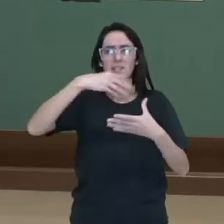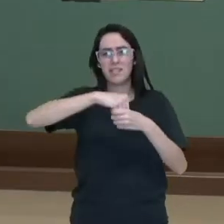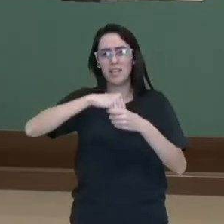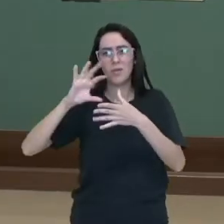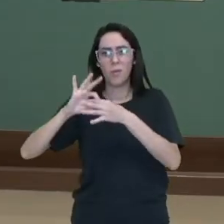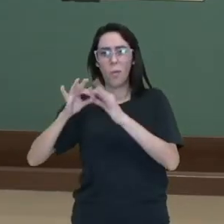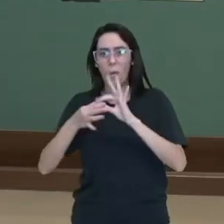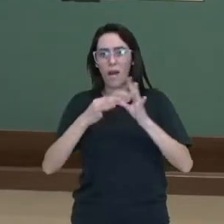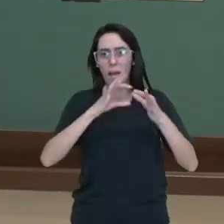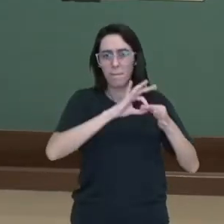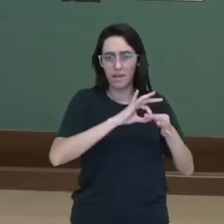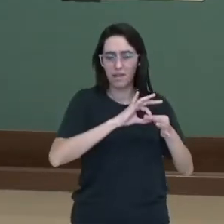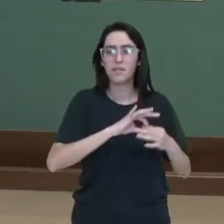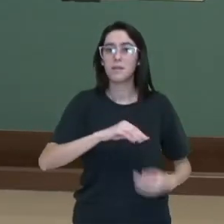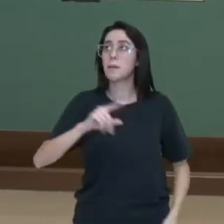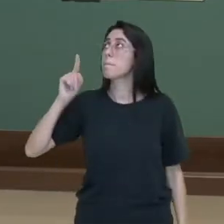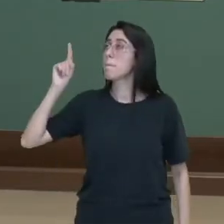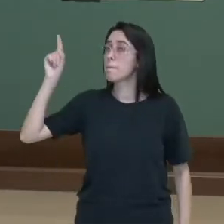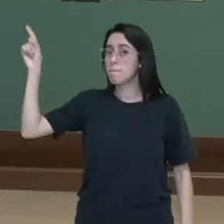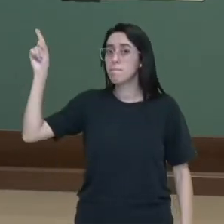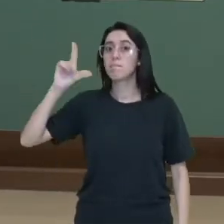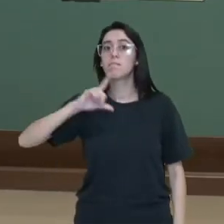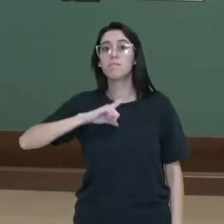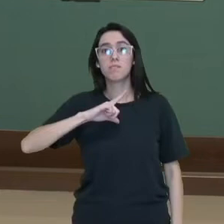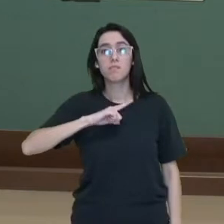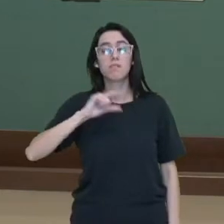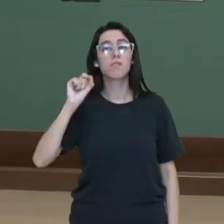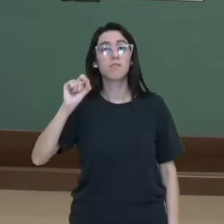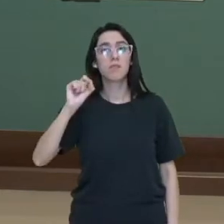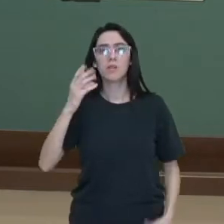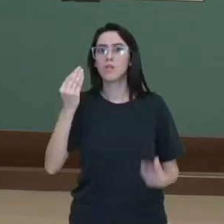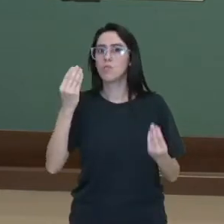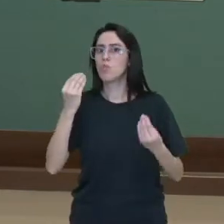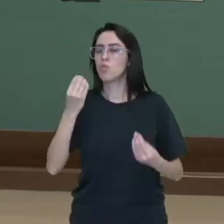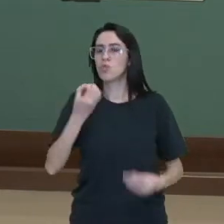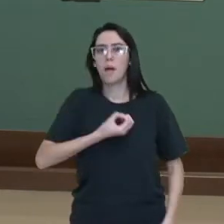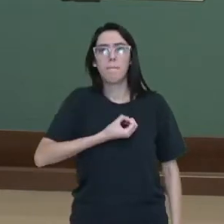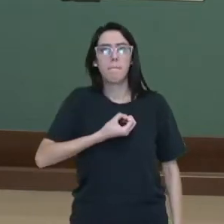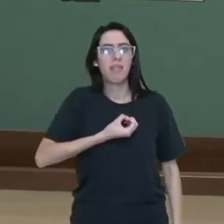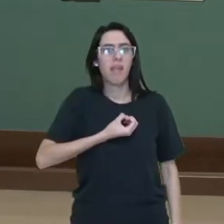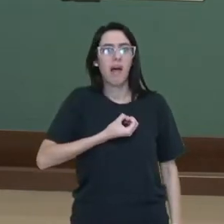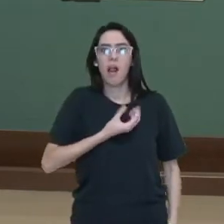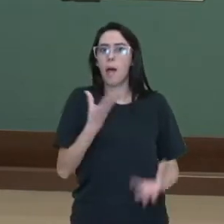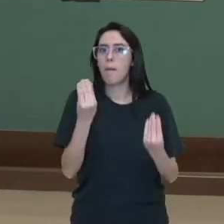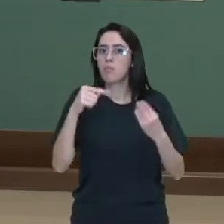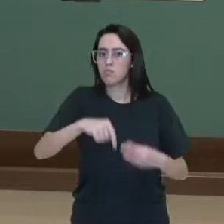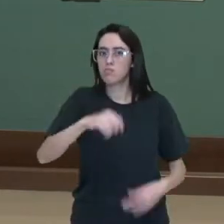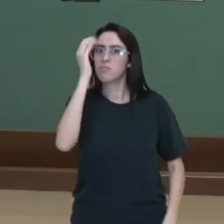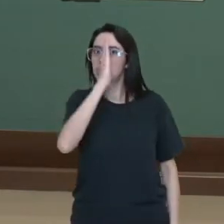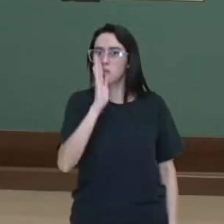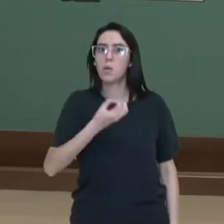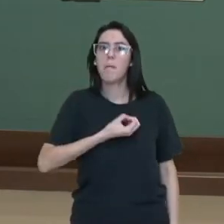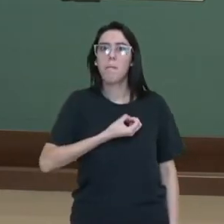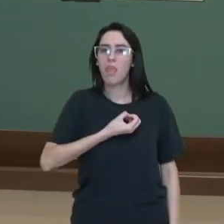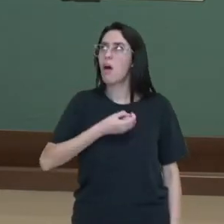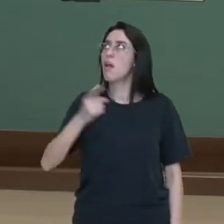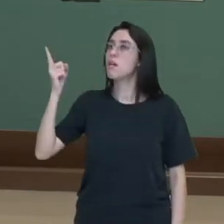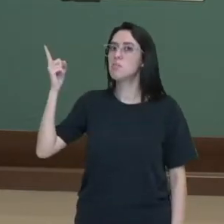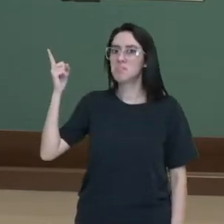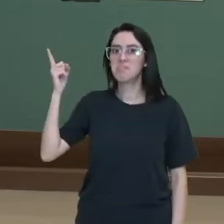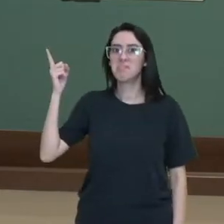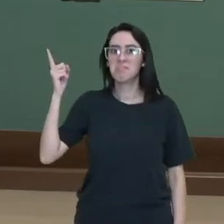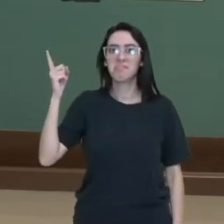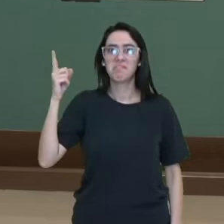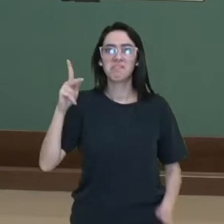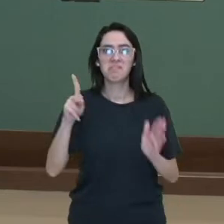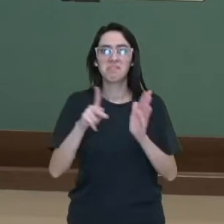Inclusive um dos que mais rendeu medalhas para o Brasil dentro dos esportes